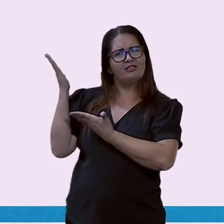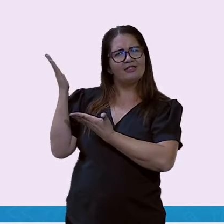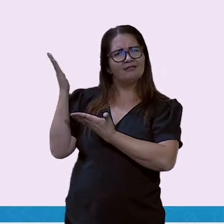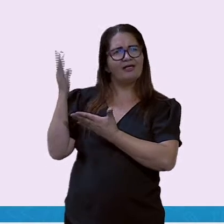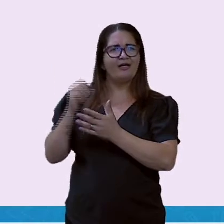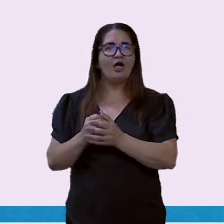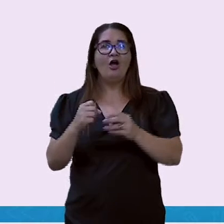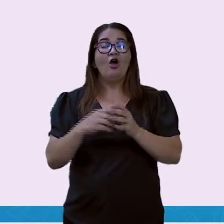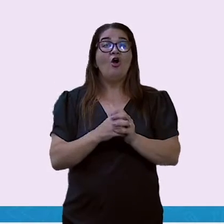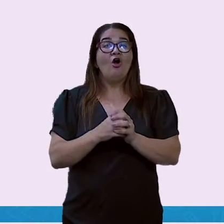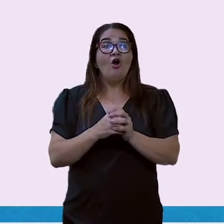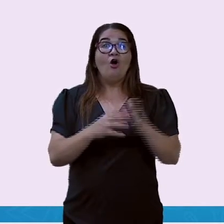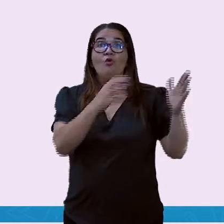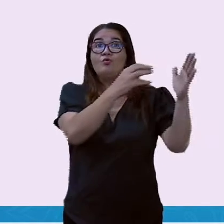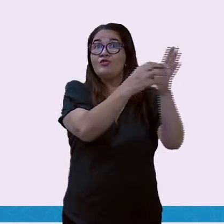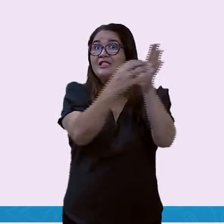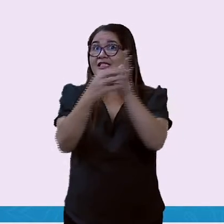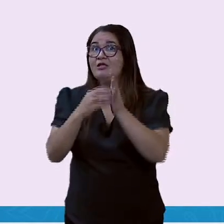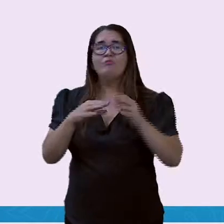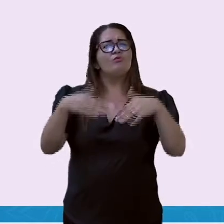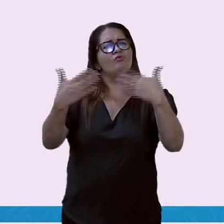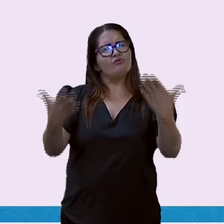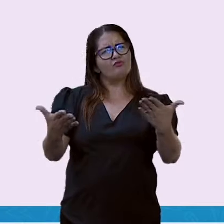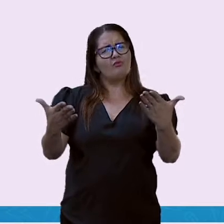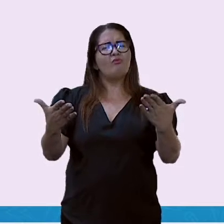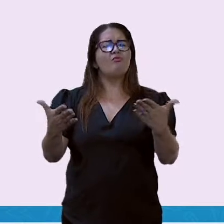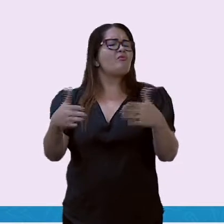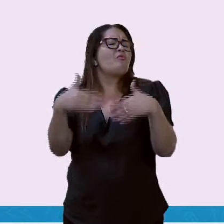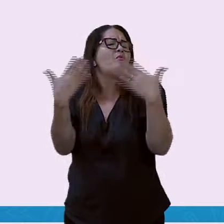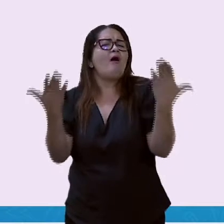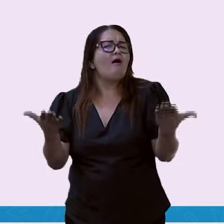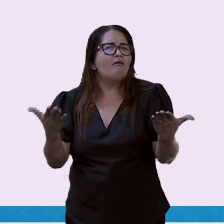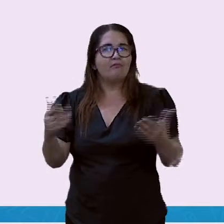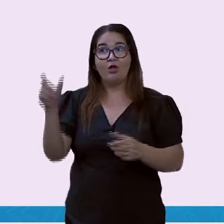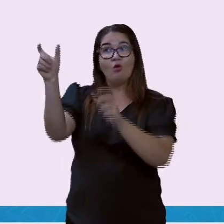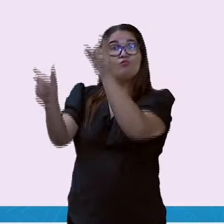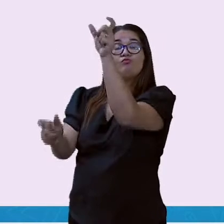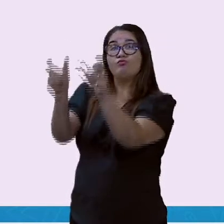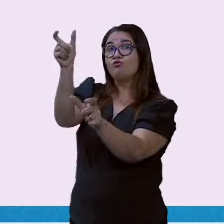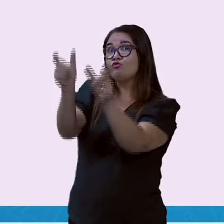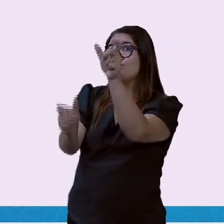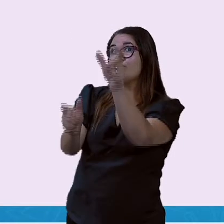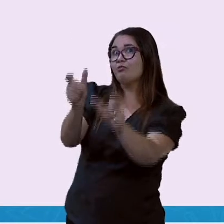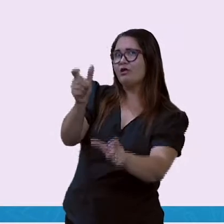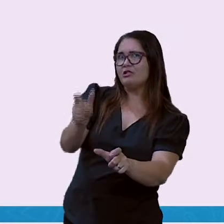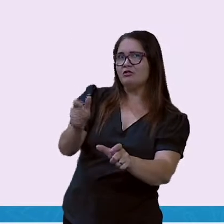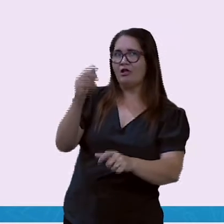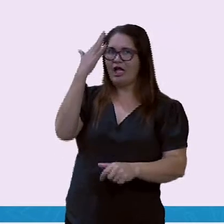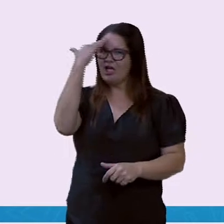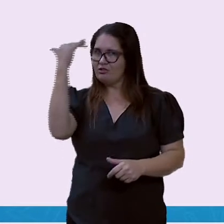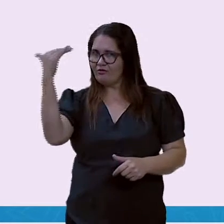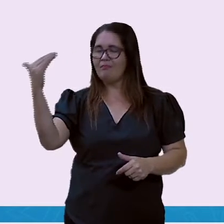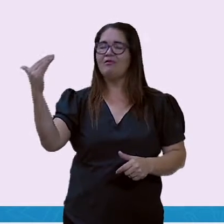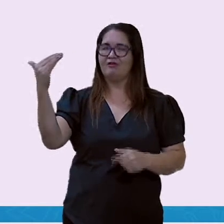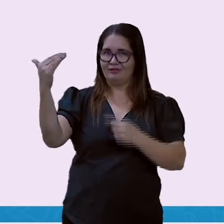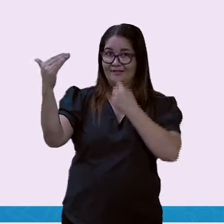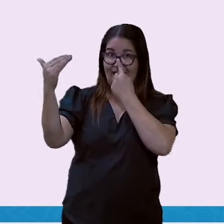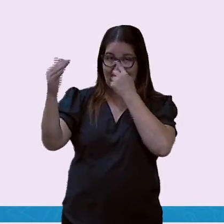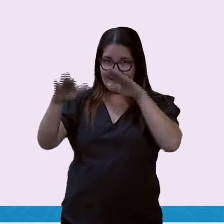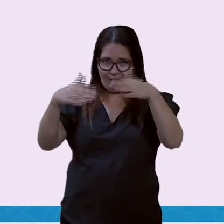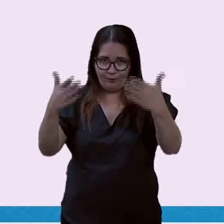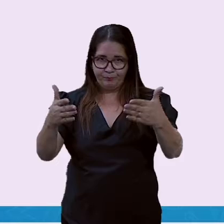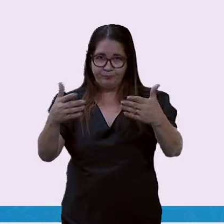Copa América jogam os melhores jogadores de futebol de cada país sul-americano.